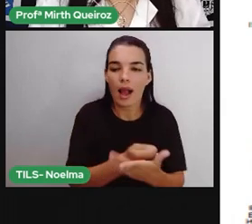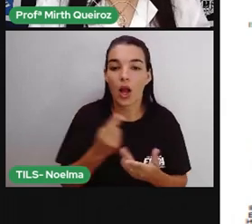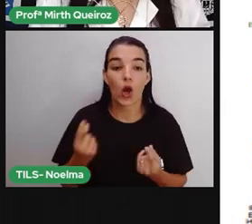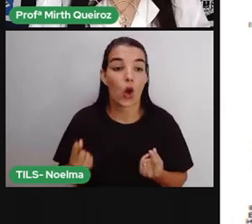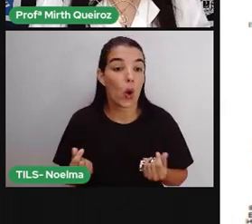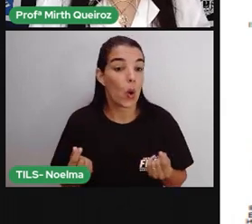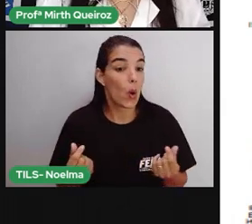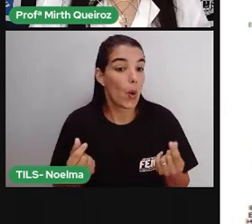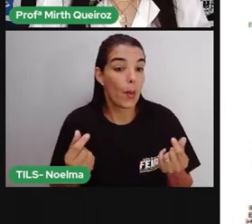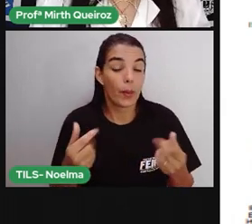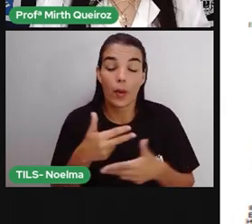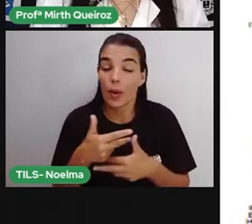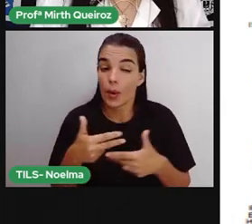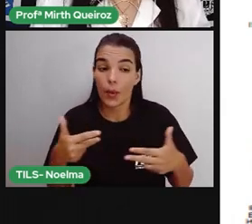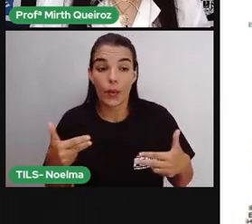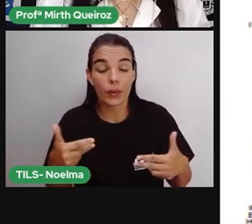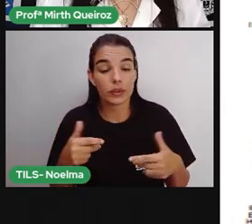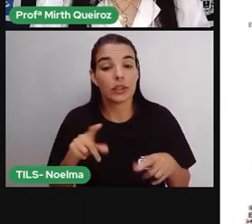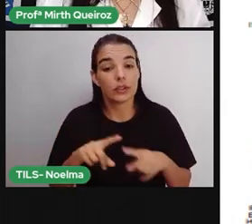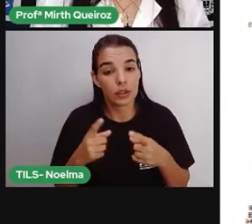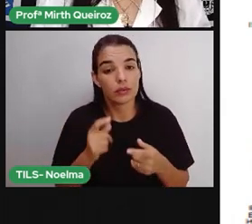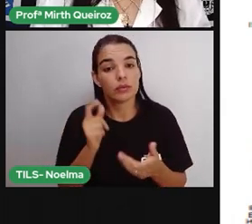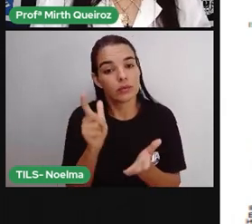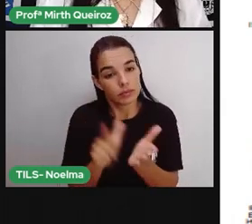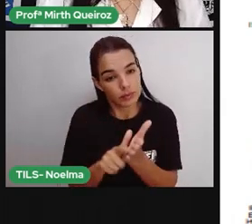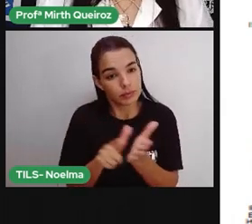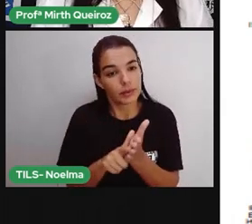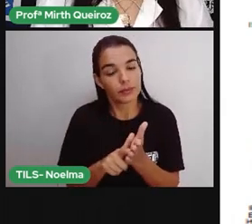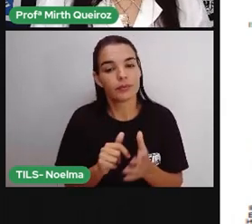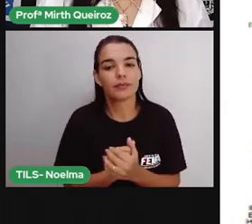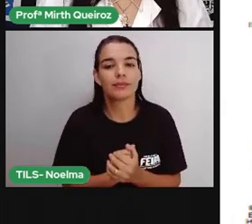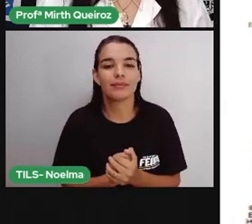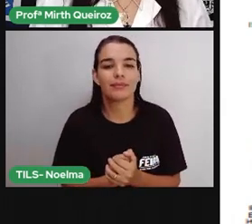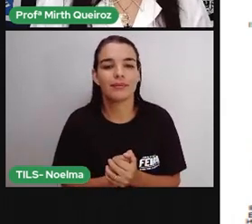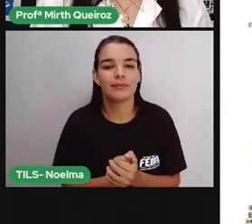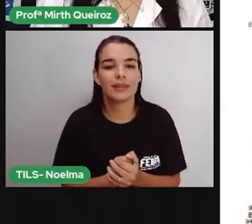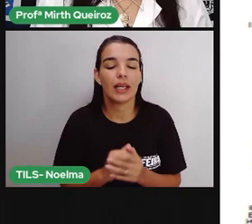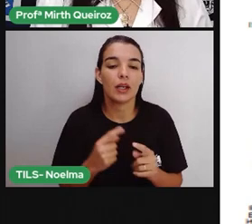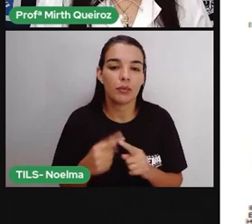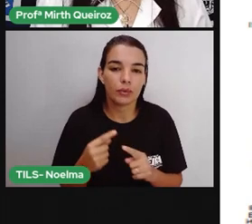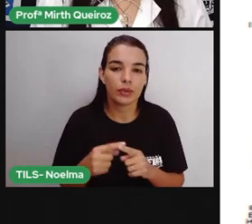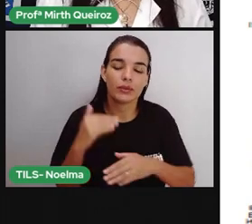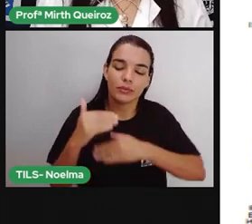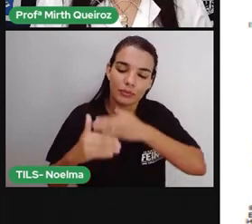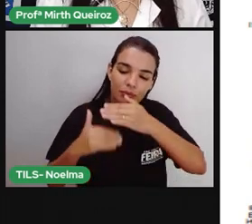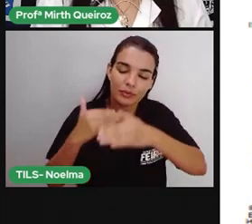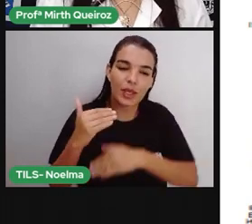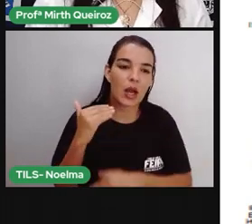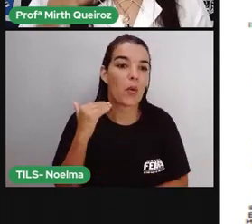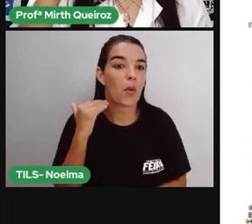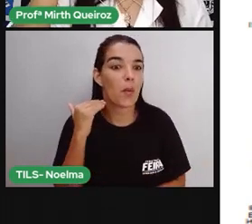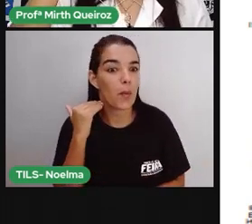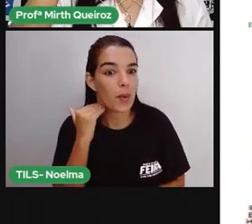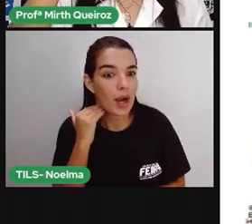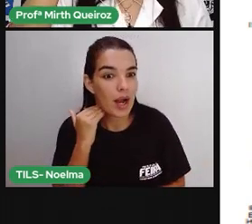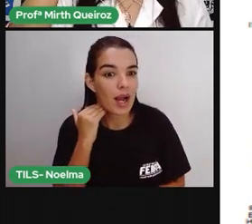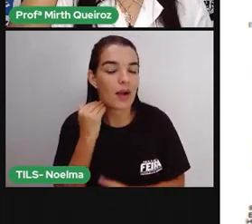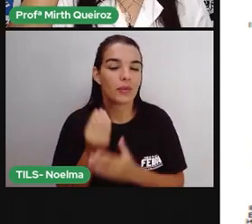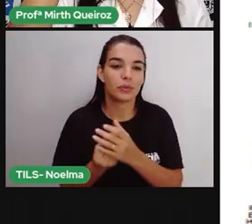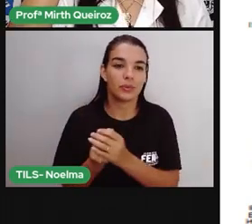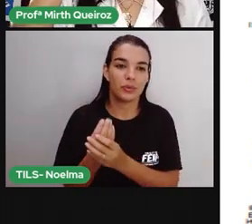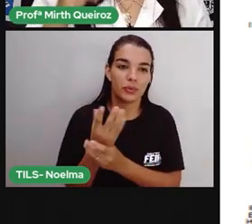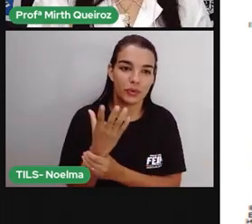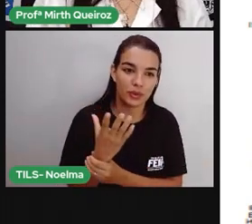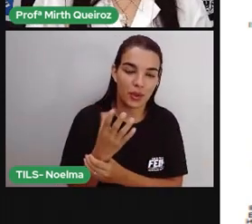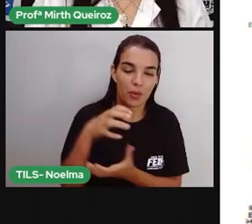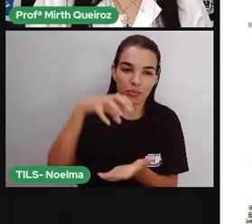A compra de alguma mercadoria, utilizando esses retivos. E aí, surge o papel. E aí, vem o nosso banco, né? O surgimento do nosso